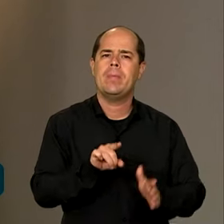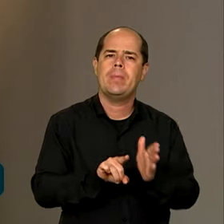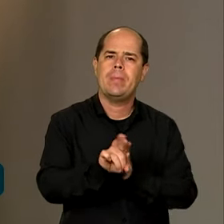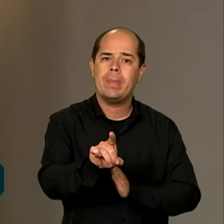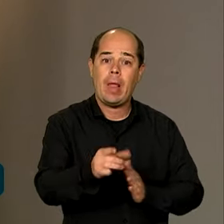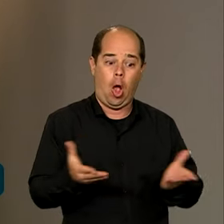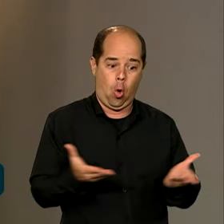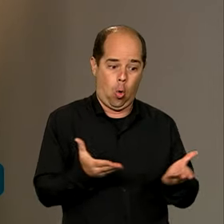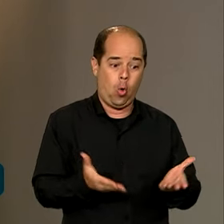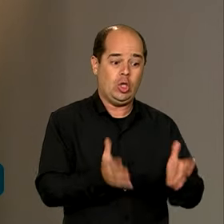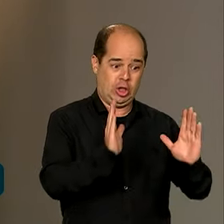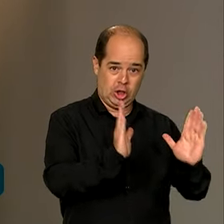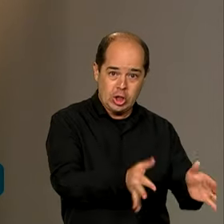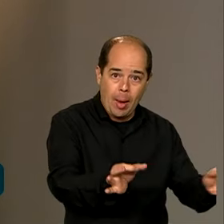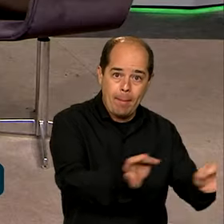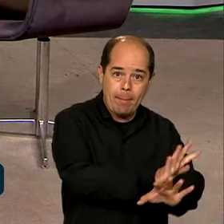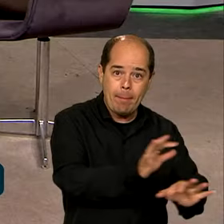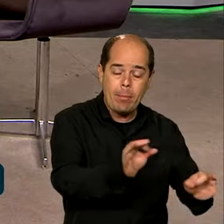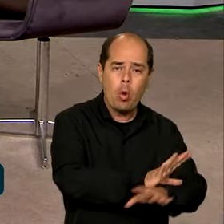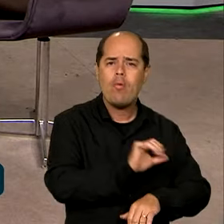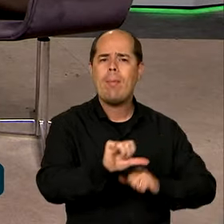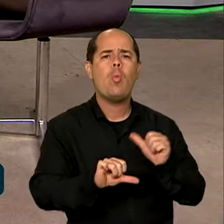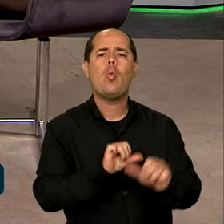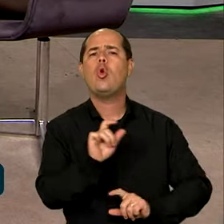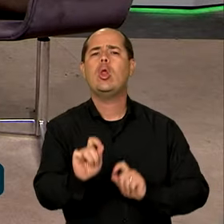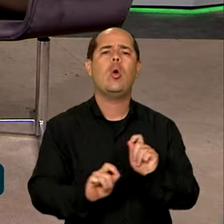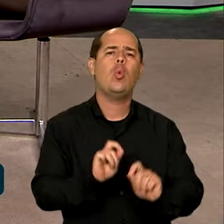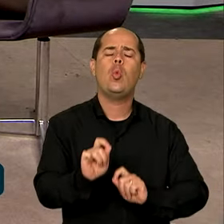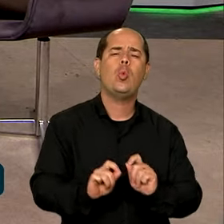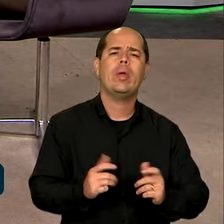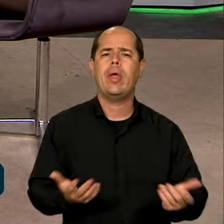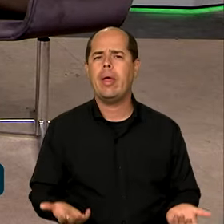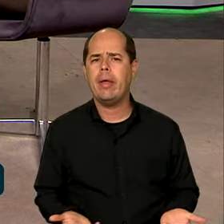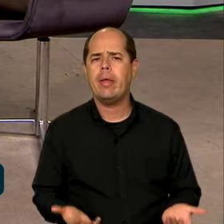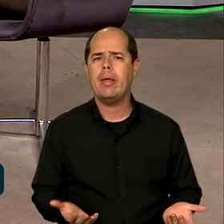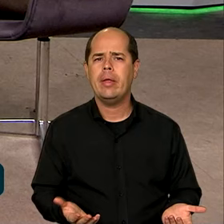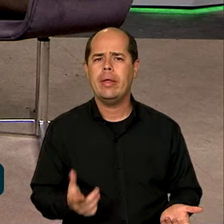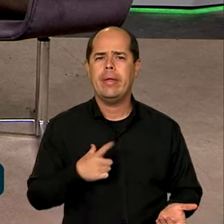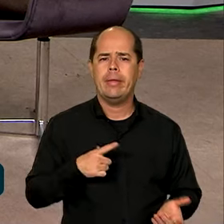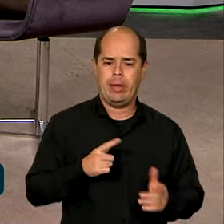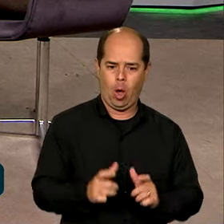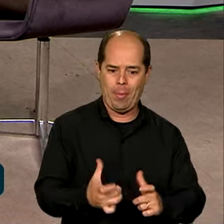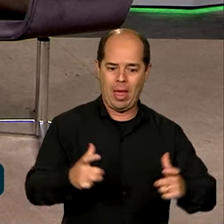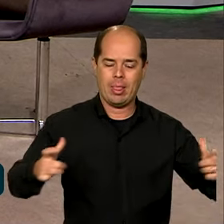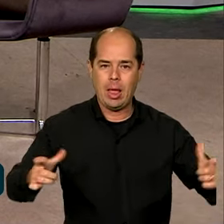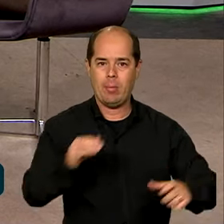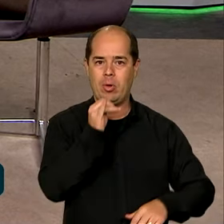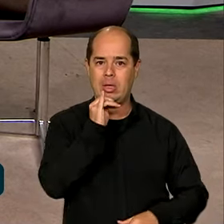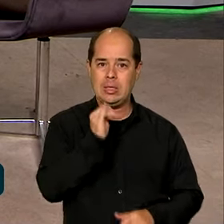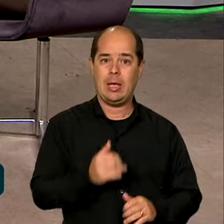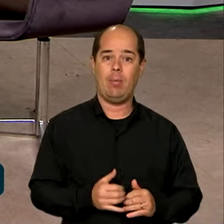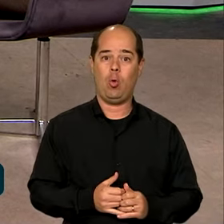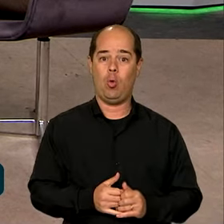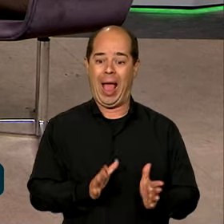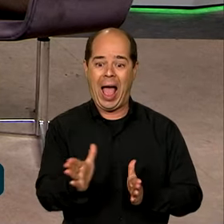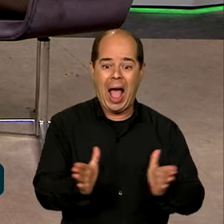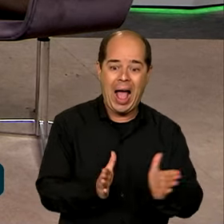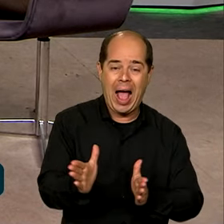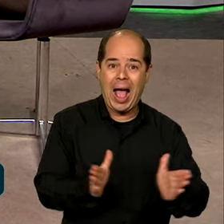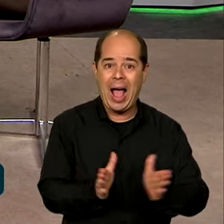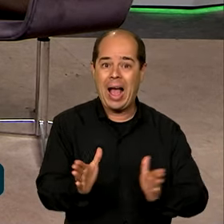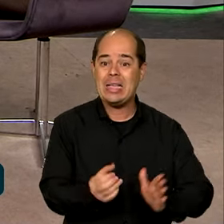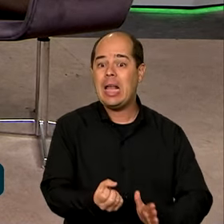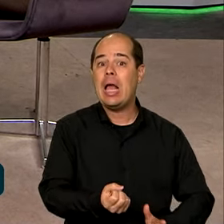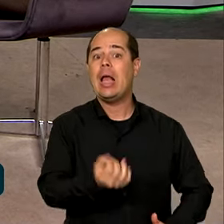existe hoje. O que vai mudar? Por exemplo, vai aumentar o número de pontos de acesso, o alcance?